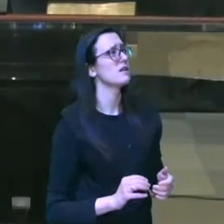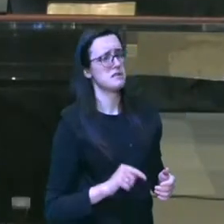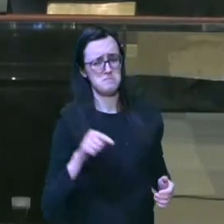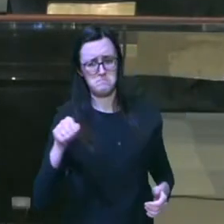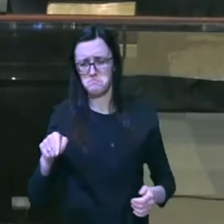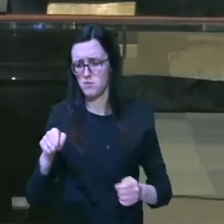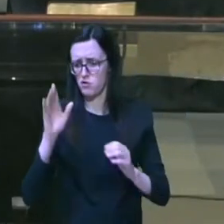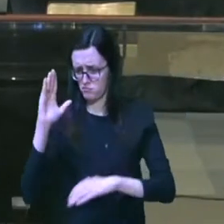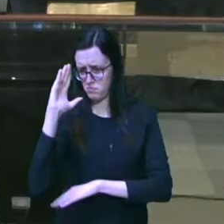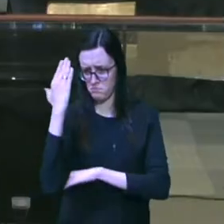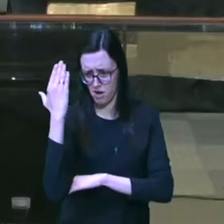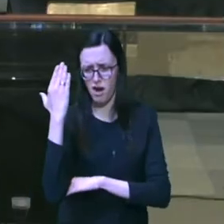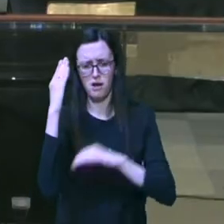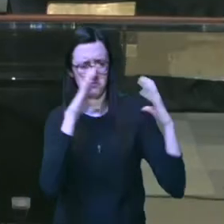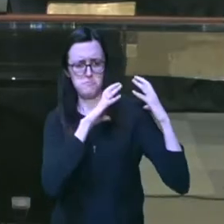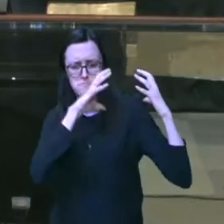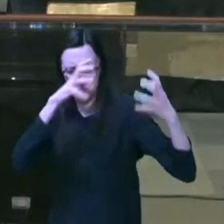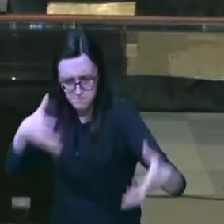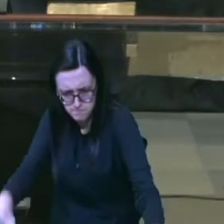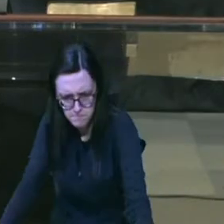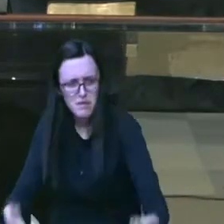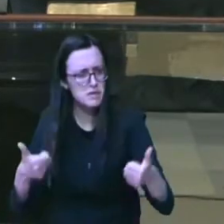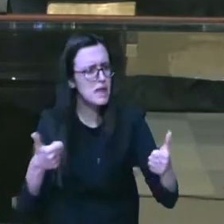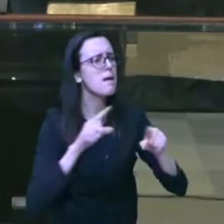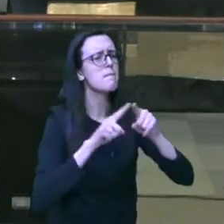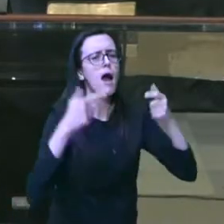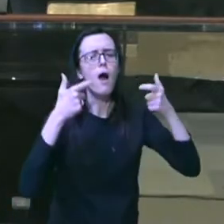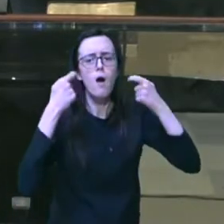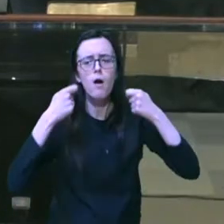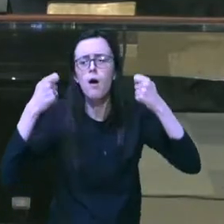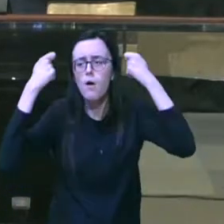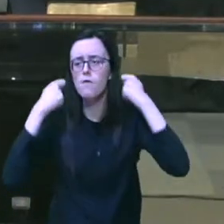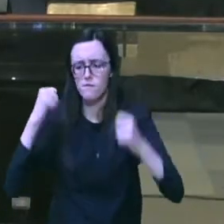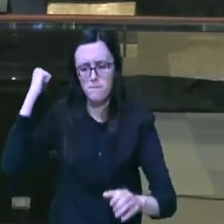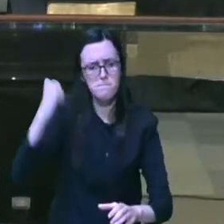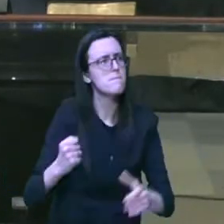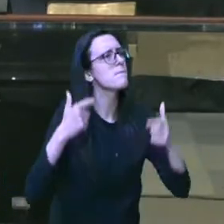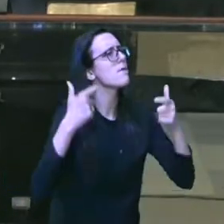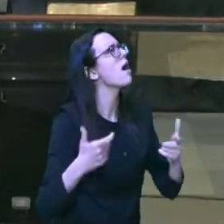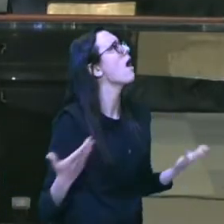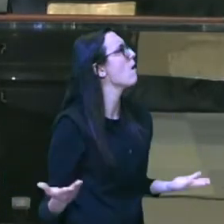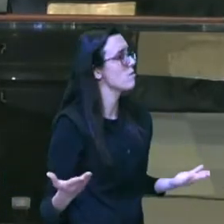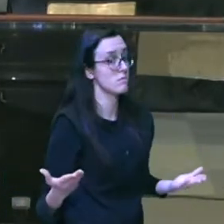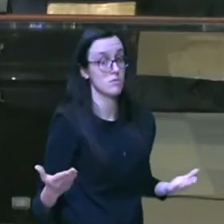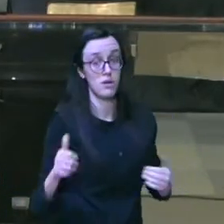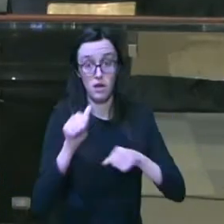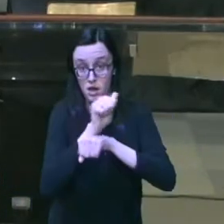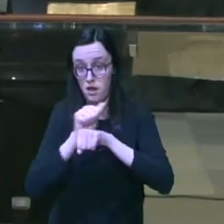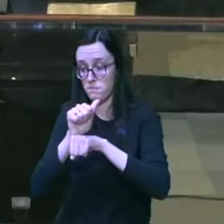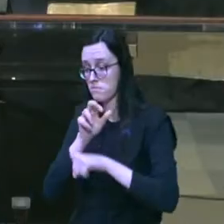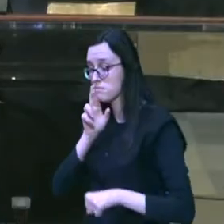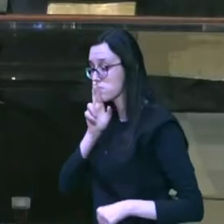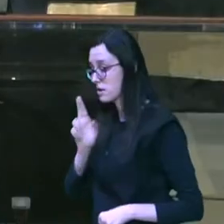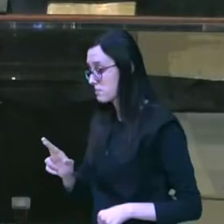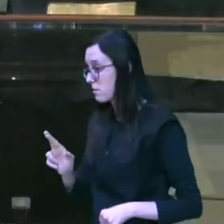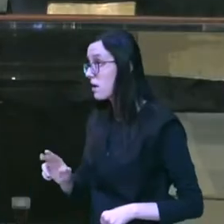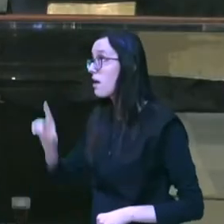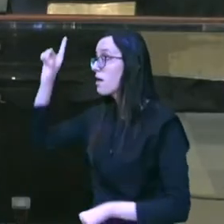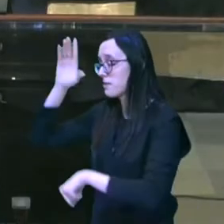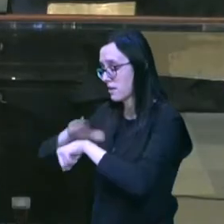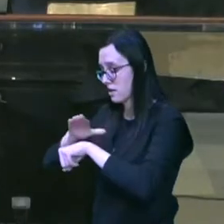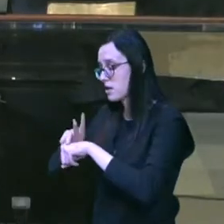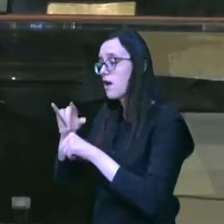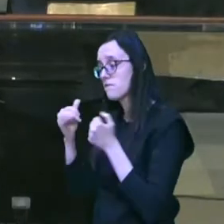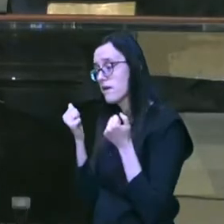brasas e a lenha estão aqui mas onde está o cordeiro para o holocausto e respondeu Abraão Deus mesmo